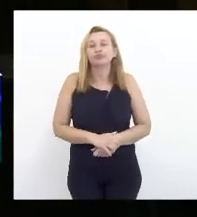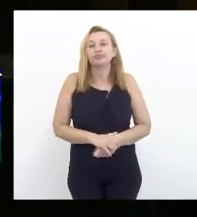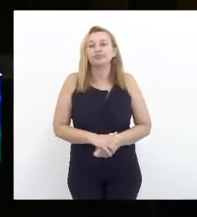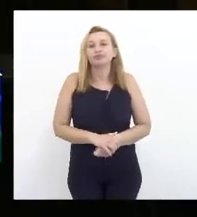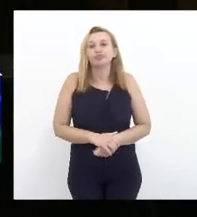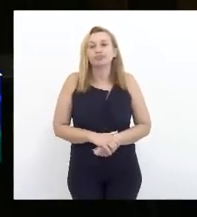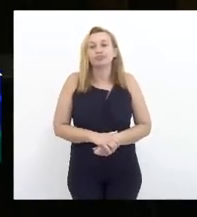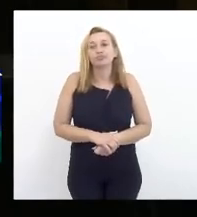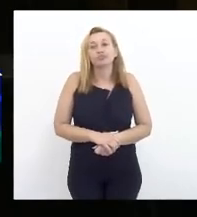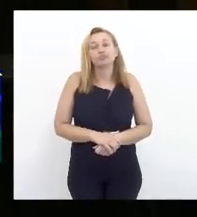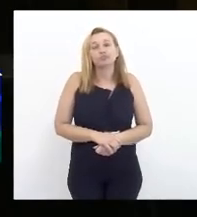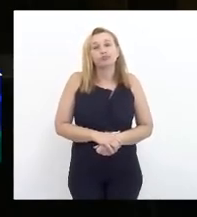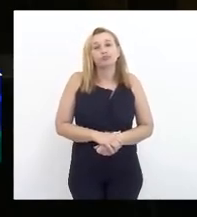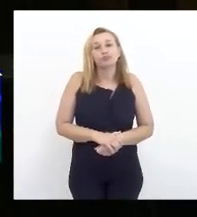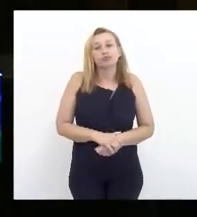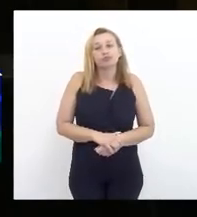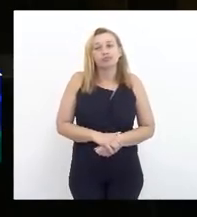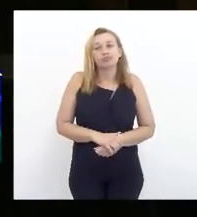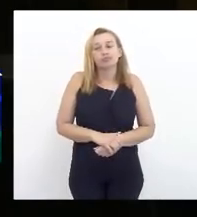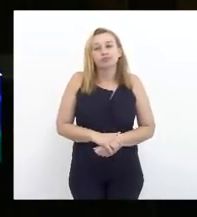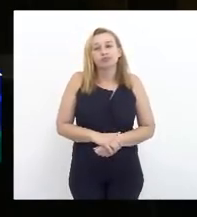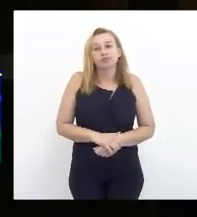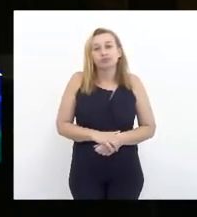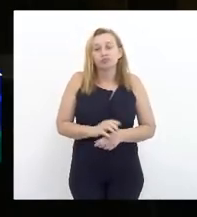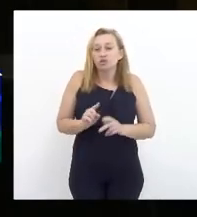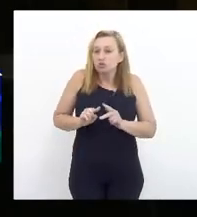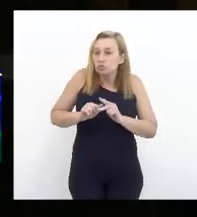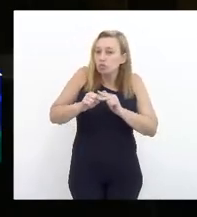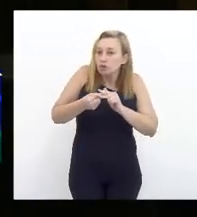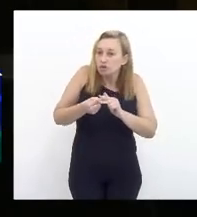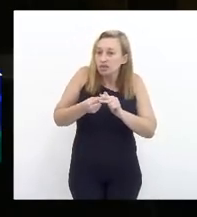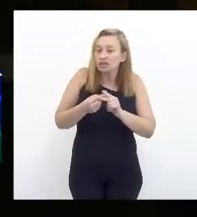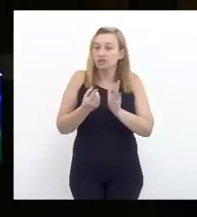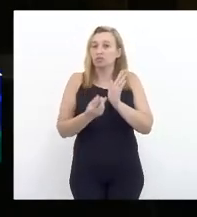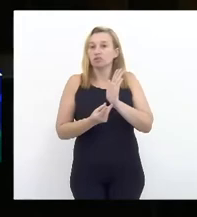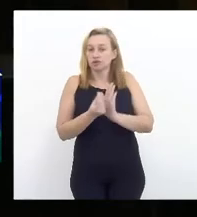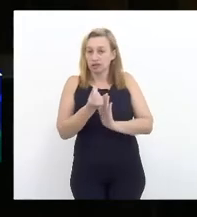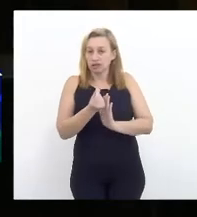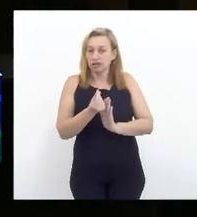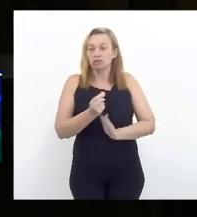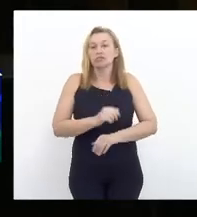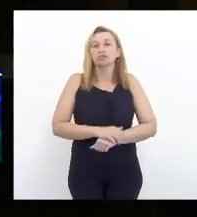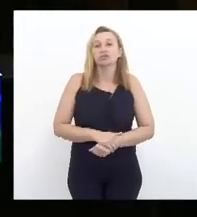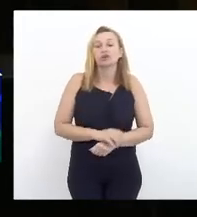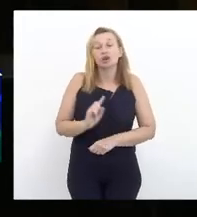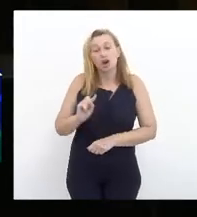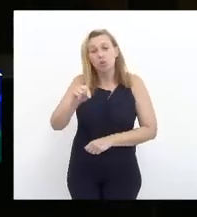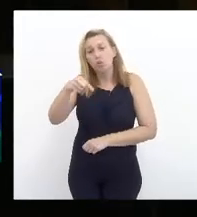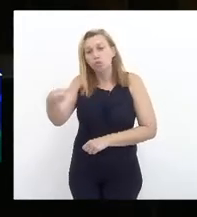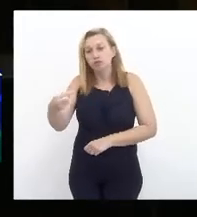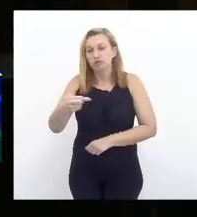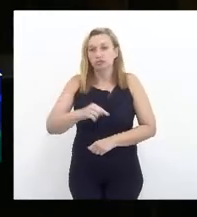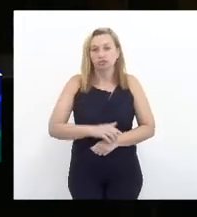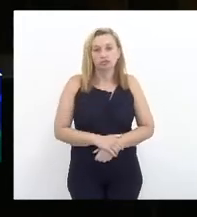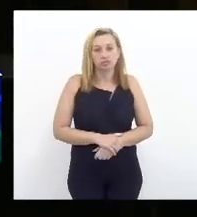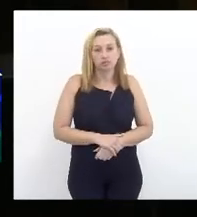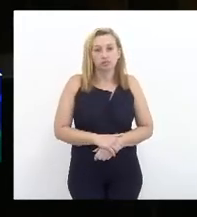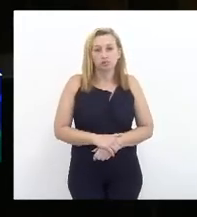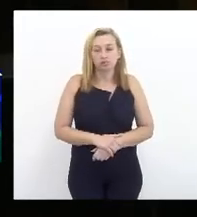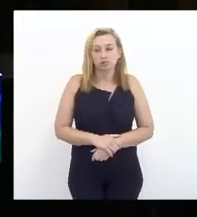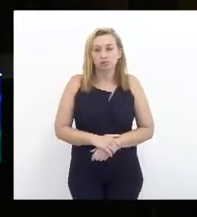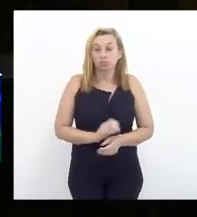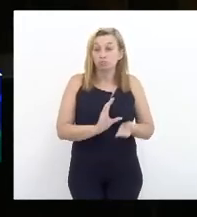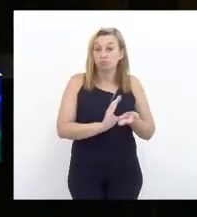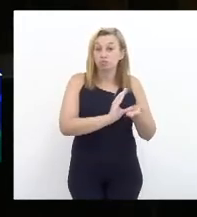que seriam recebíveis através de uma operação financeira. A outra é aqueles